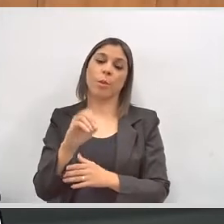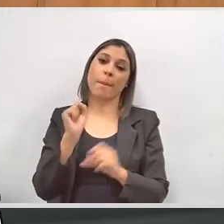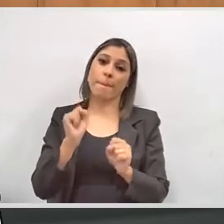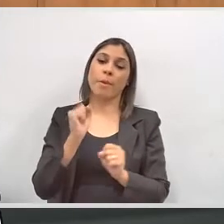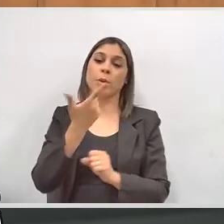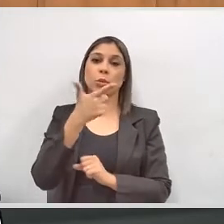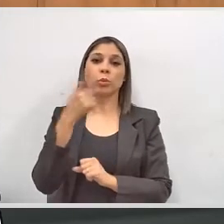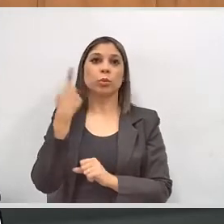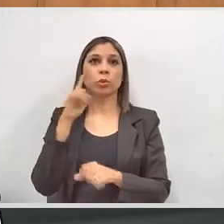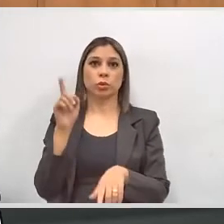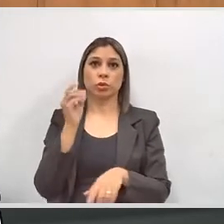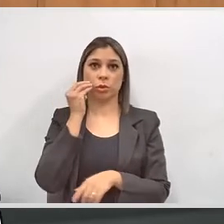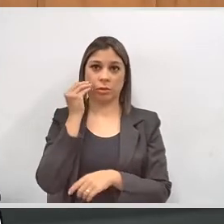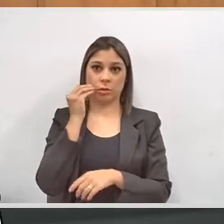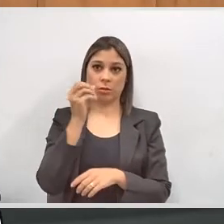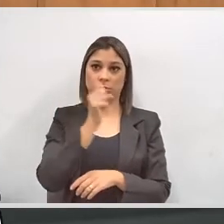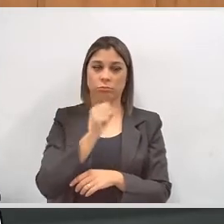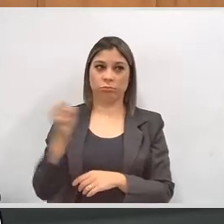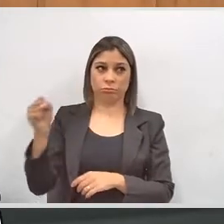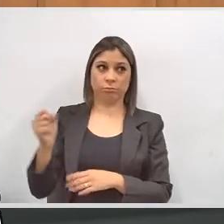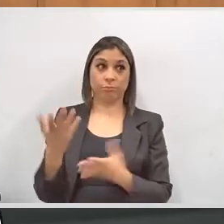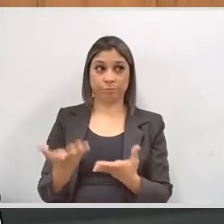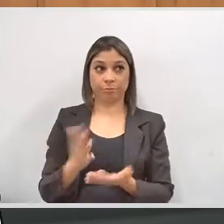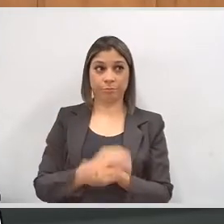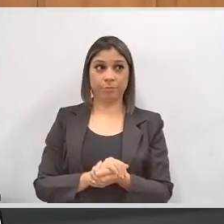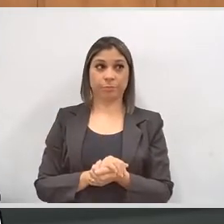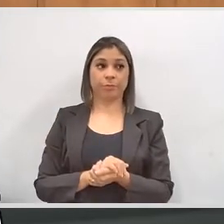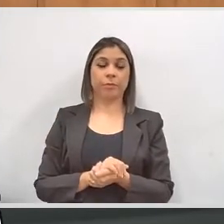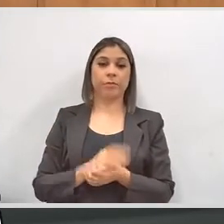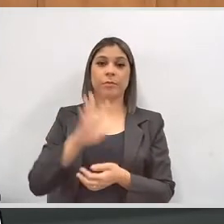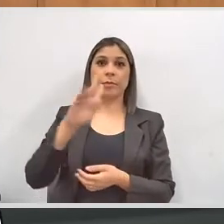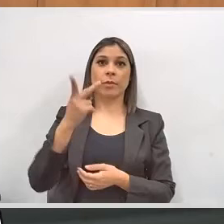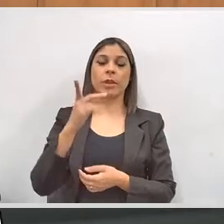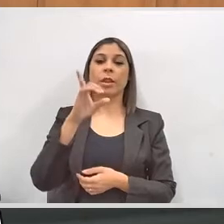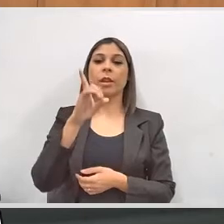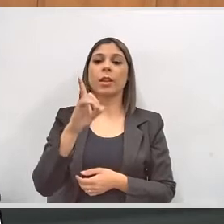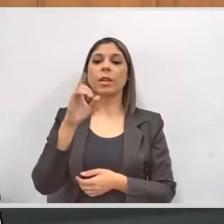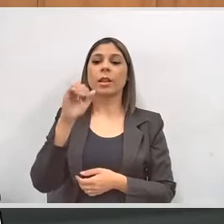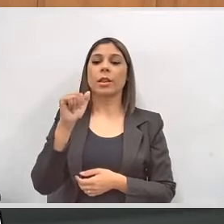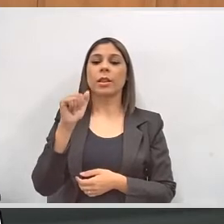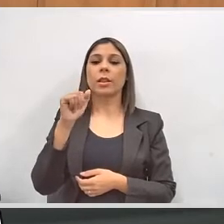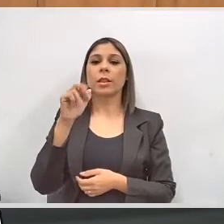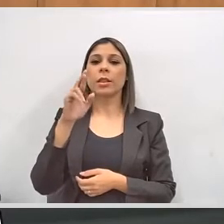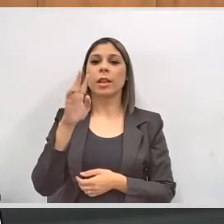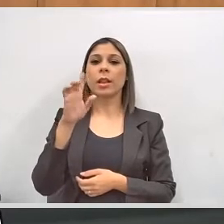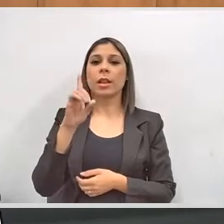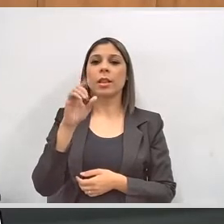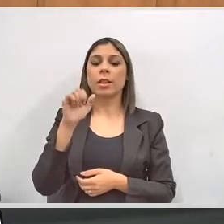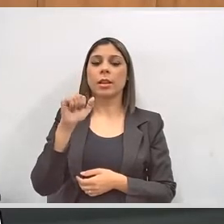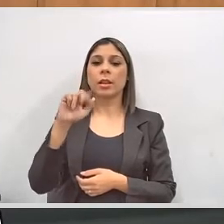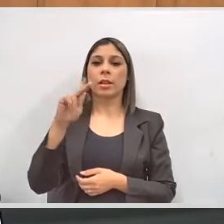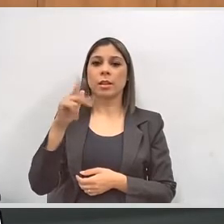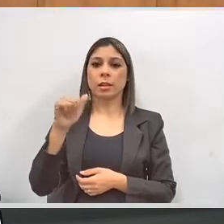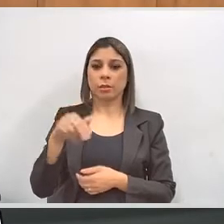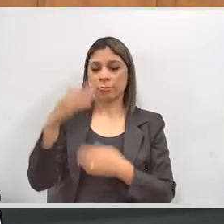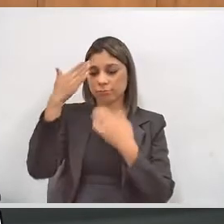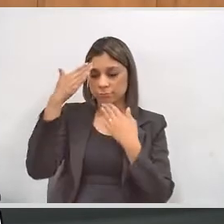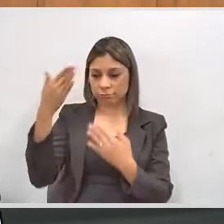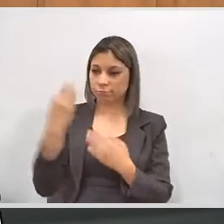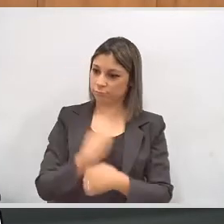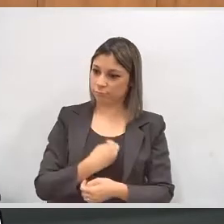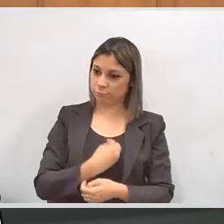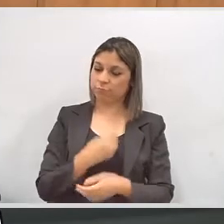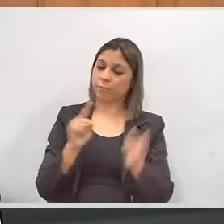É uma novidade para a eleição desse ano de 2018. Aqui de Belo Horizonte, Dardanhã participa conosco,